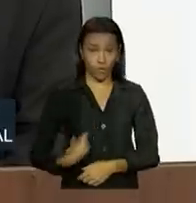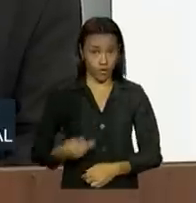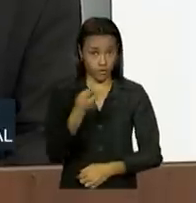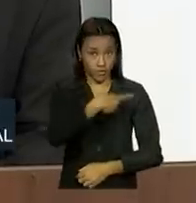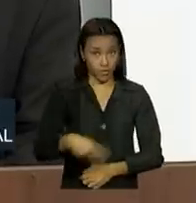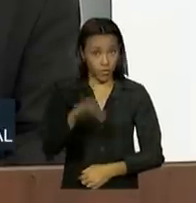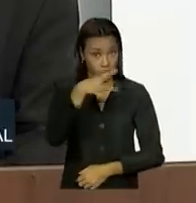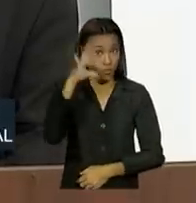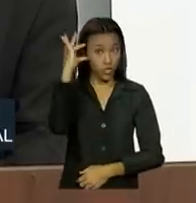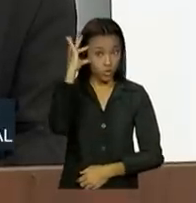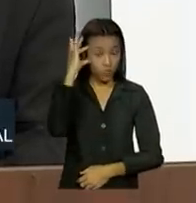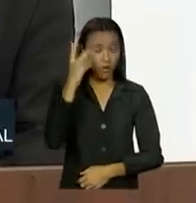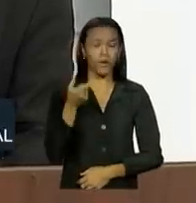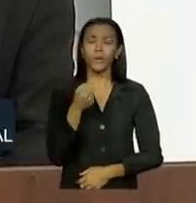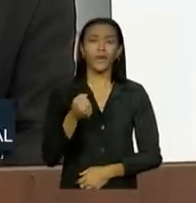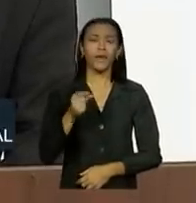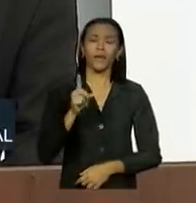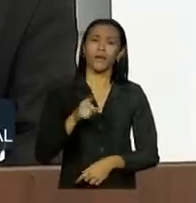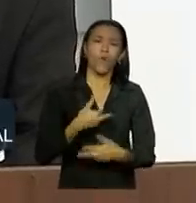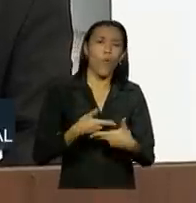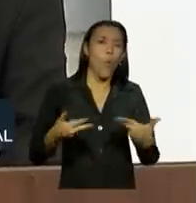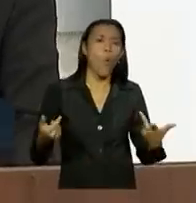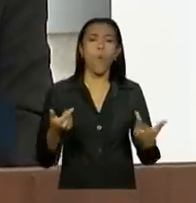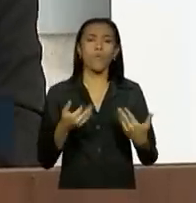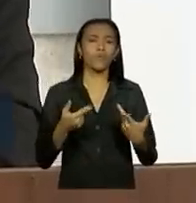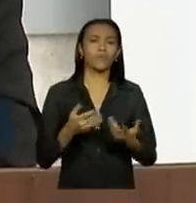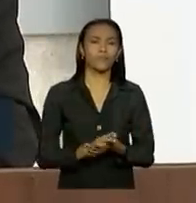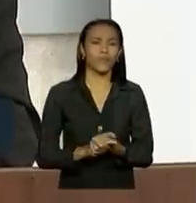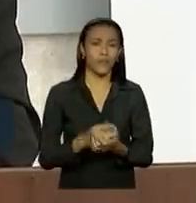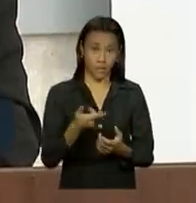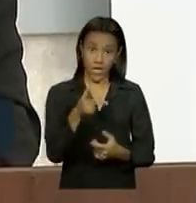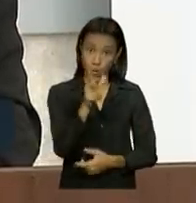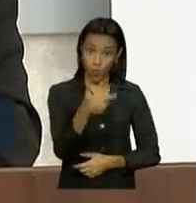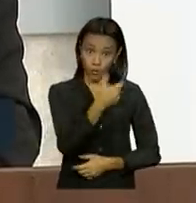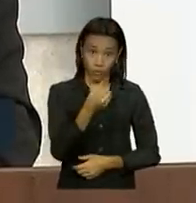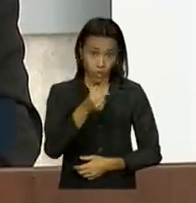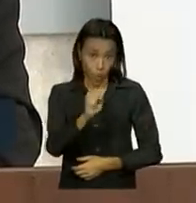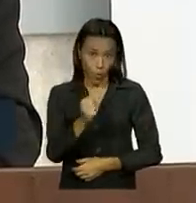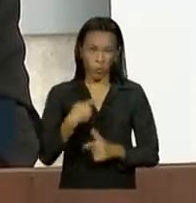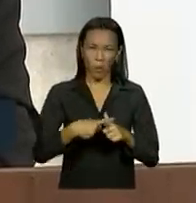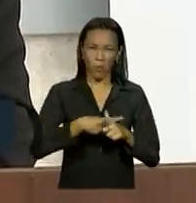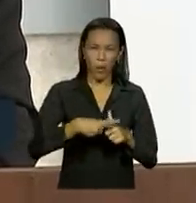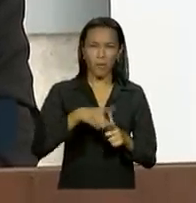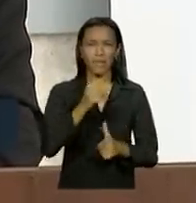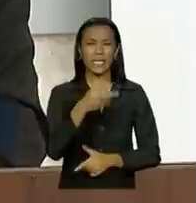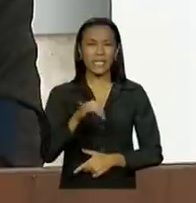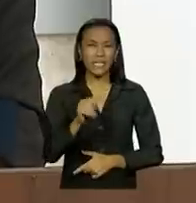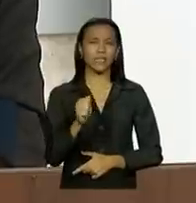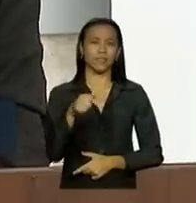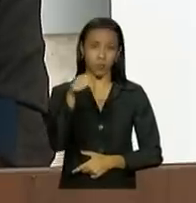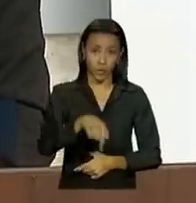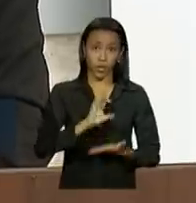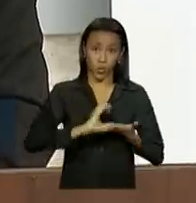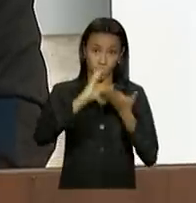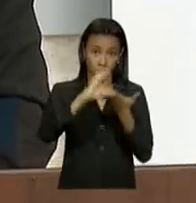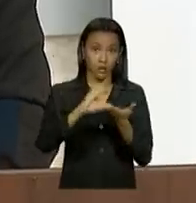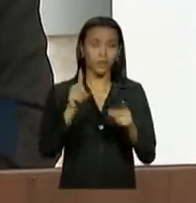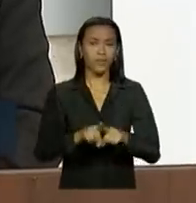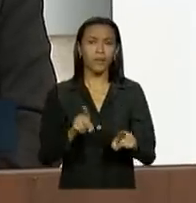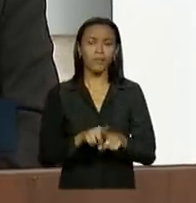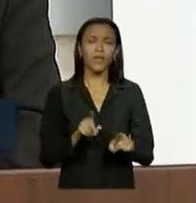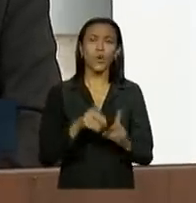ações para, por exemplo, enfrentar a crise, como foi feito em 2008, por este conselho. Uma articulação